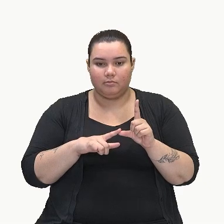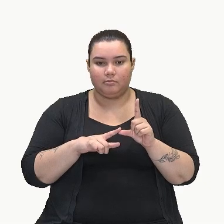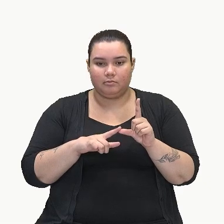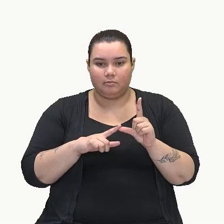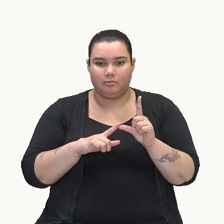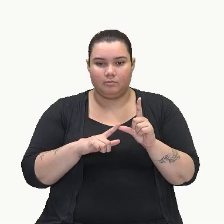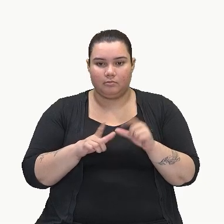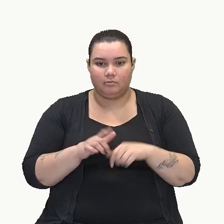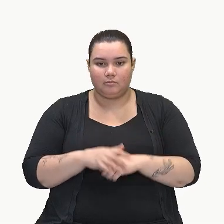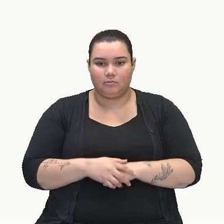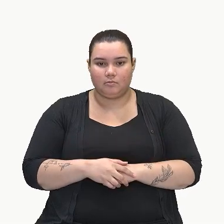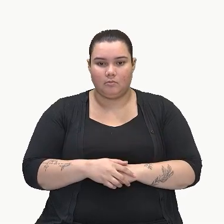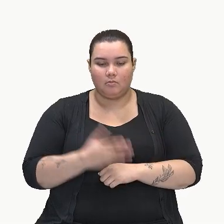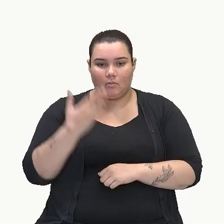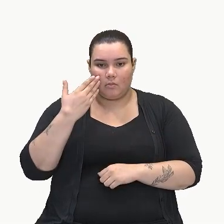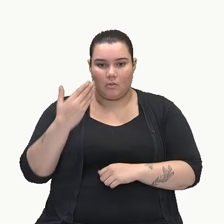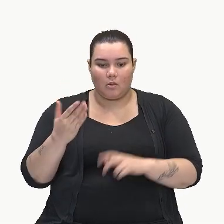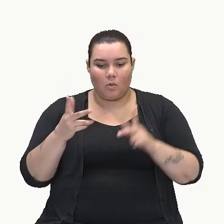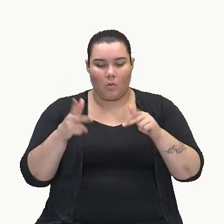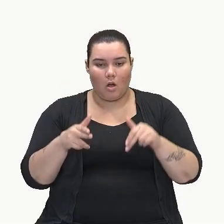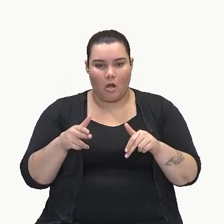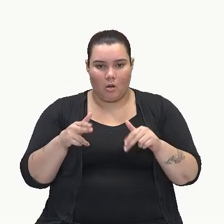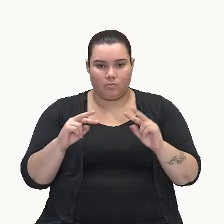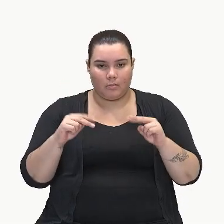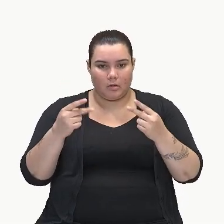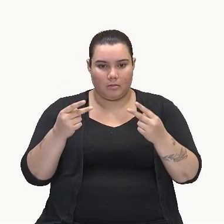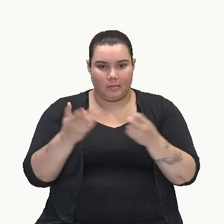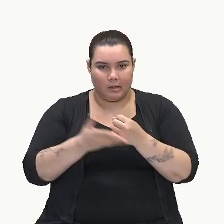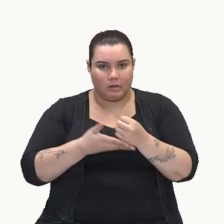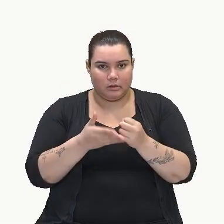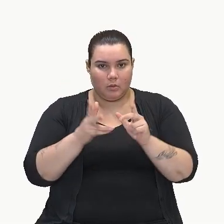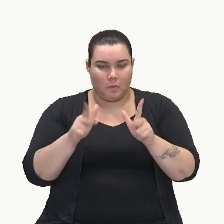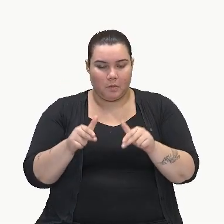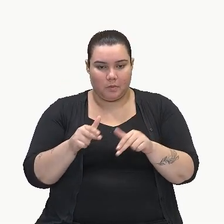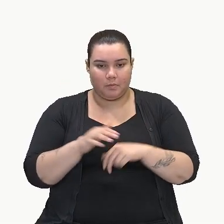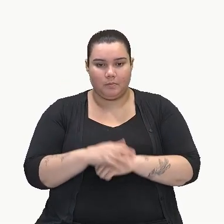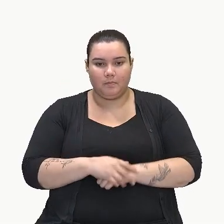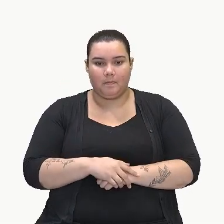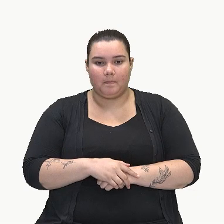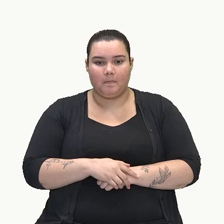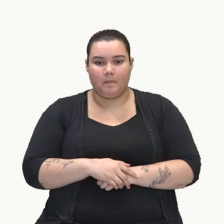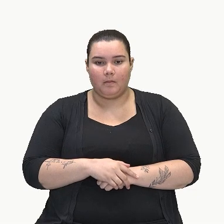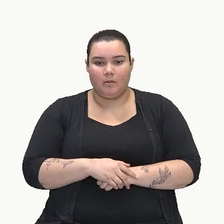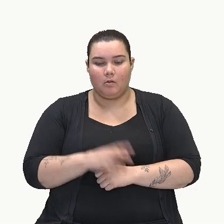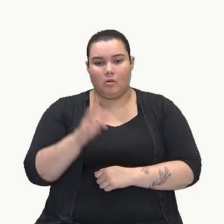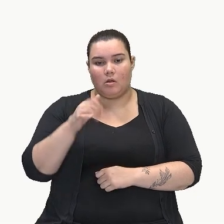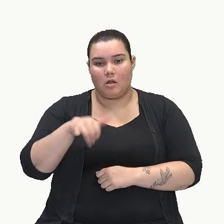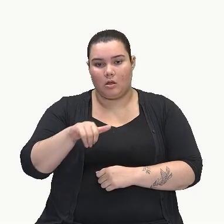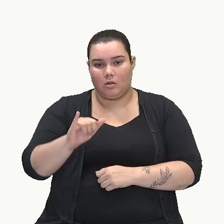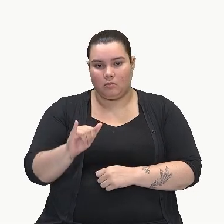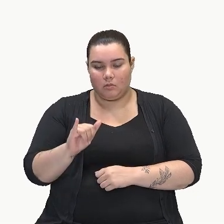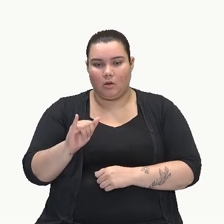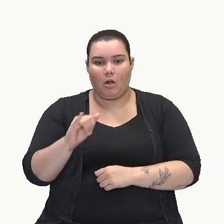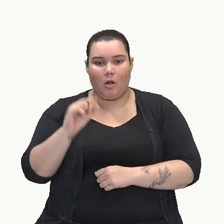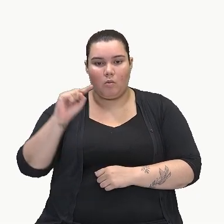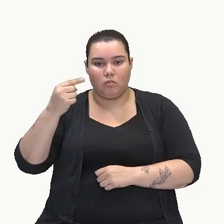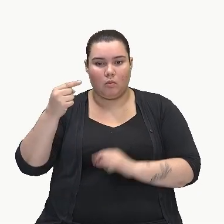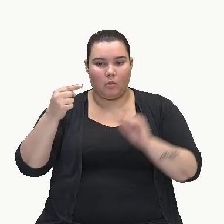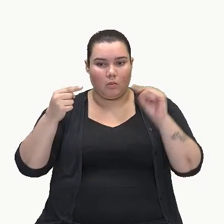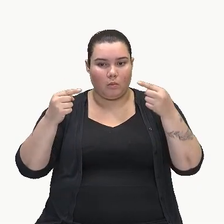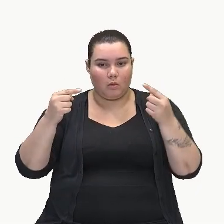De potência de mesma base. Então, vamos aqui repetir o y e vamos somar